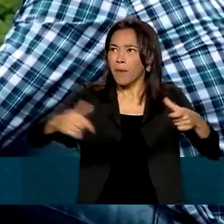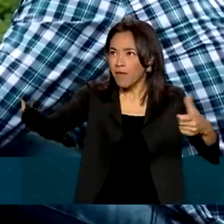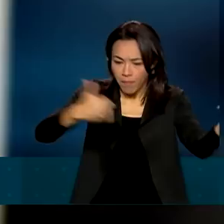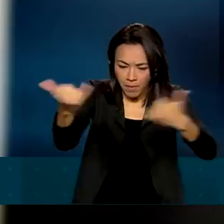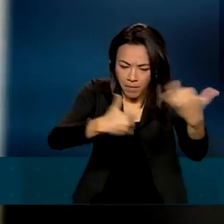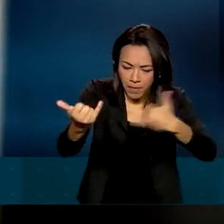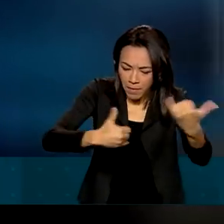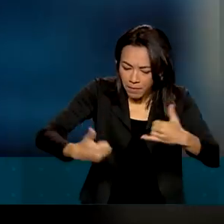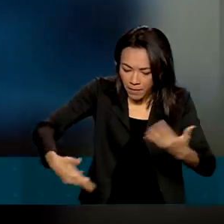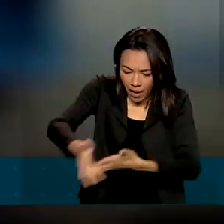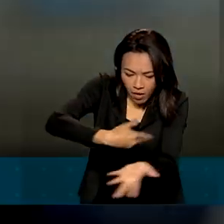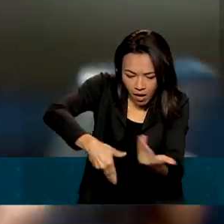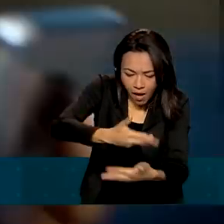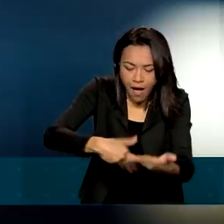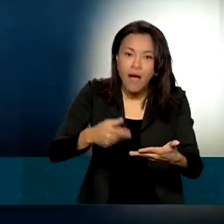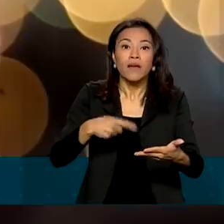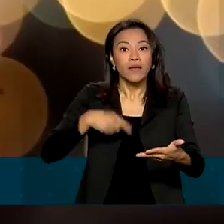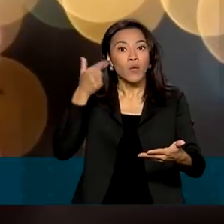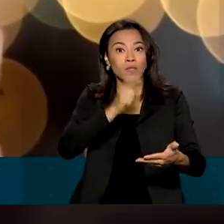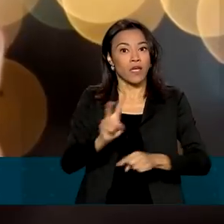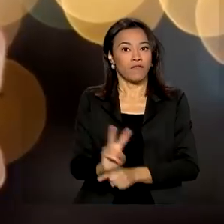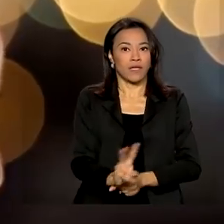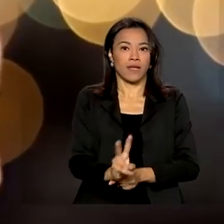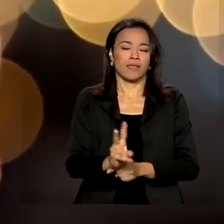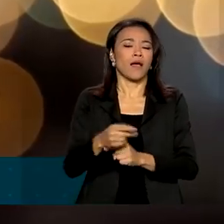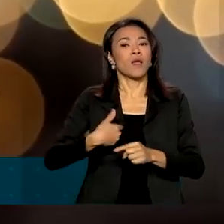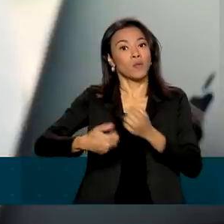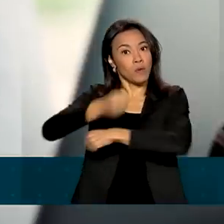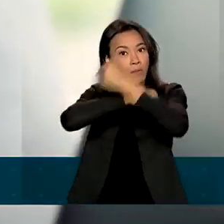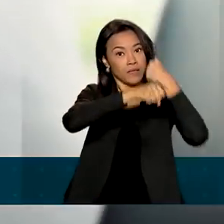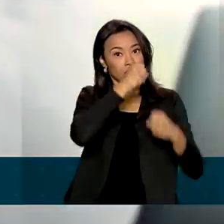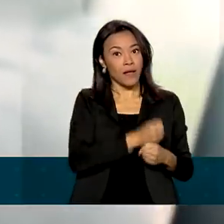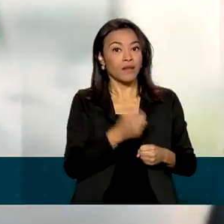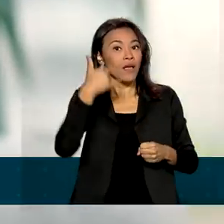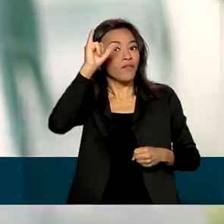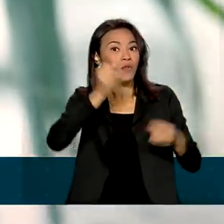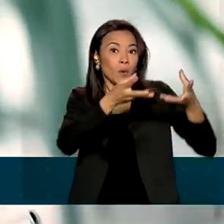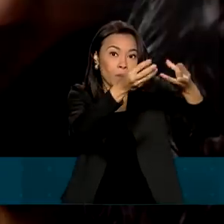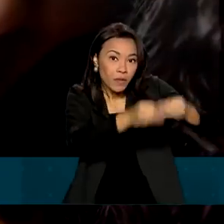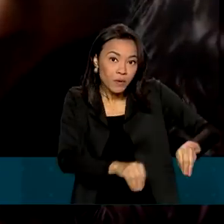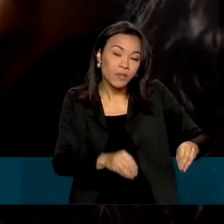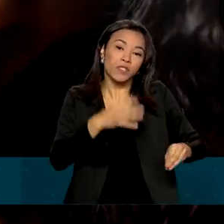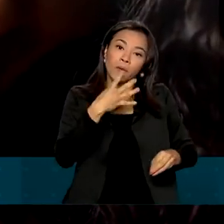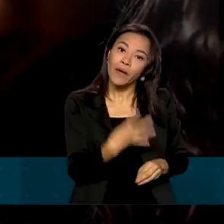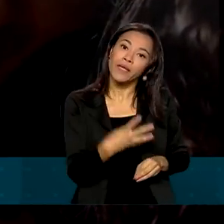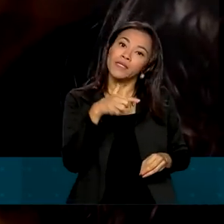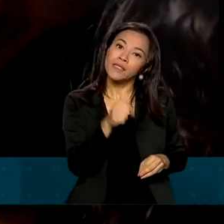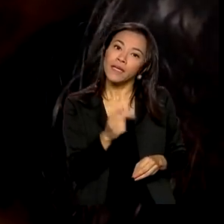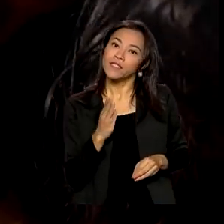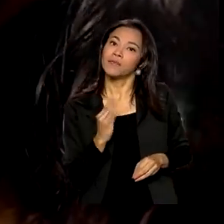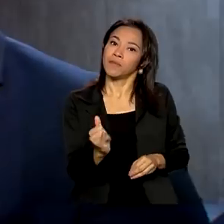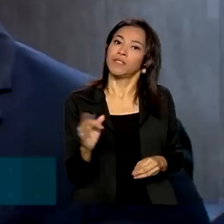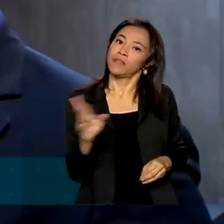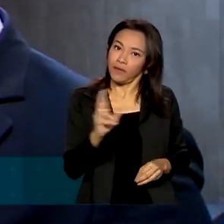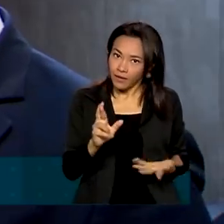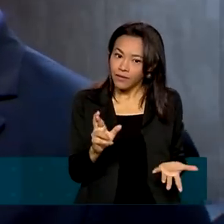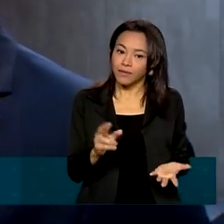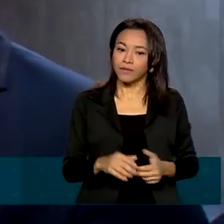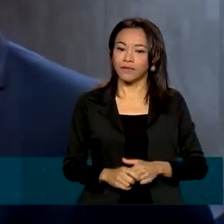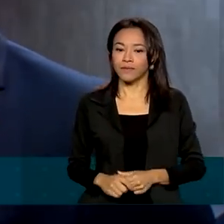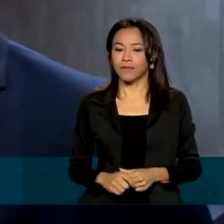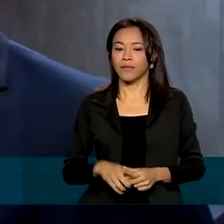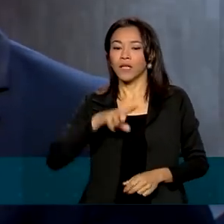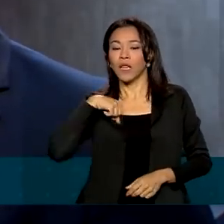Só no ano passado, conseguiu evitar perdas de 47 bilhões de reais aos cofres públicos. A gente